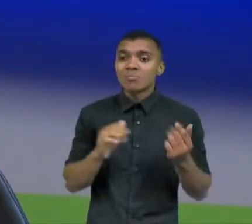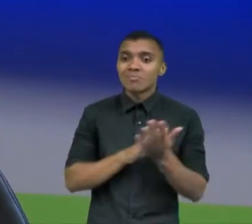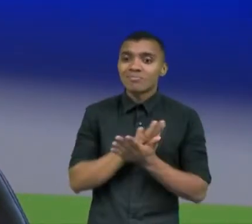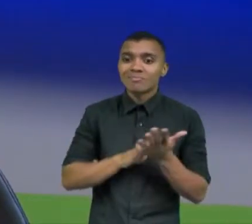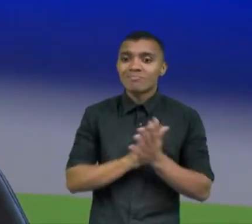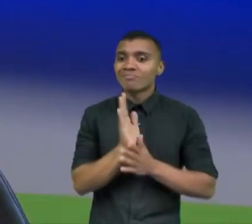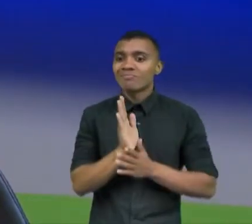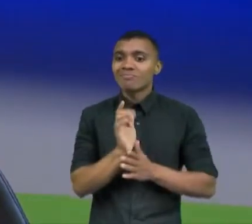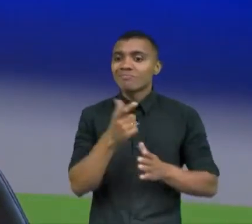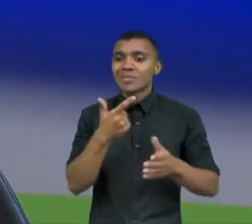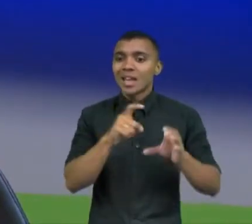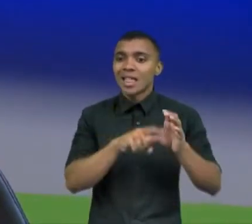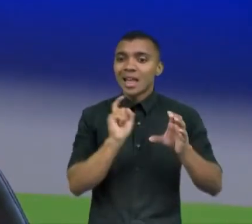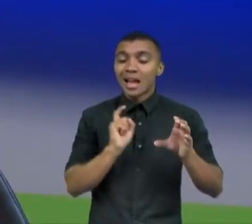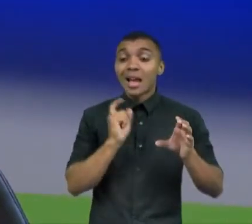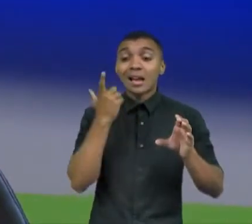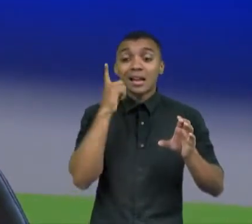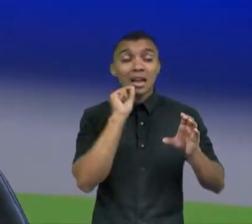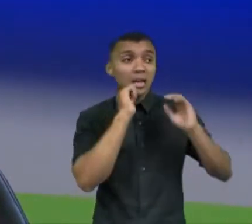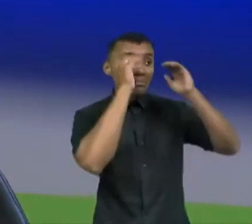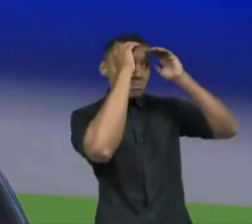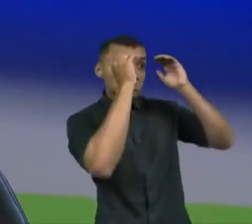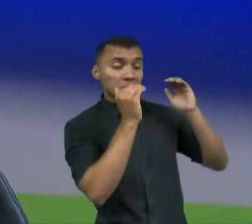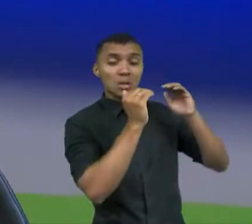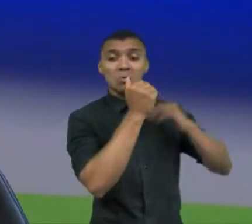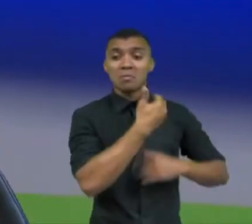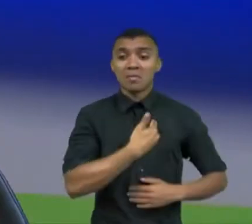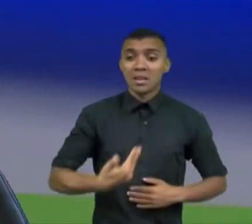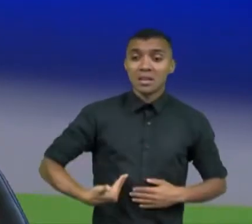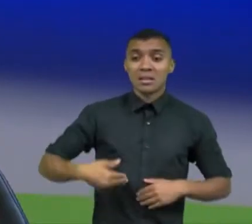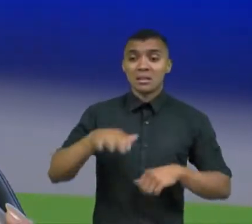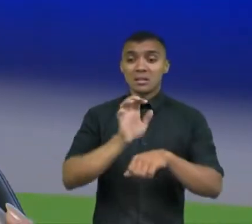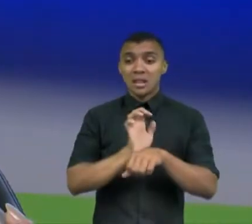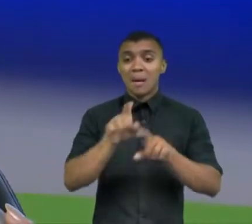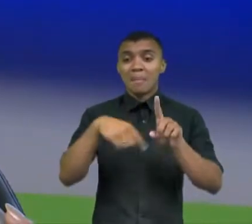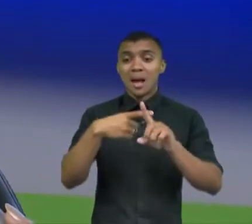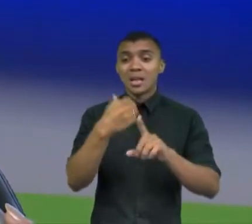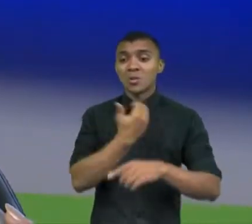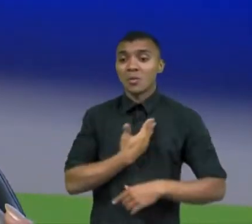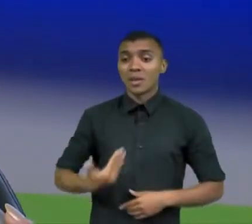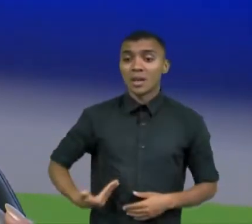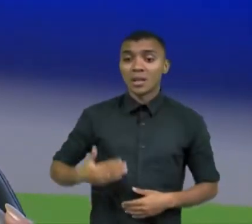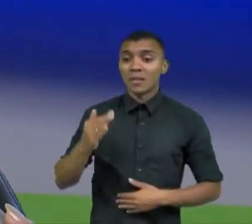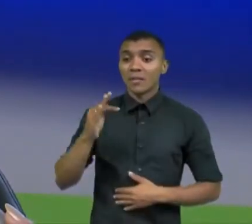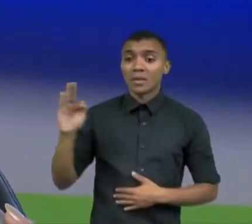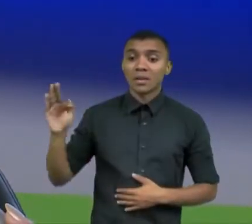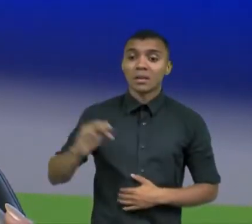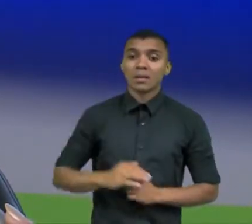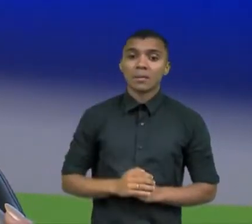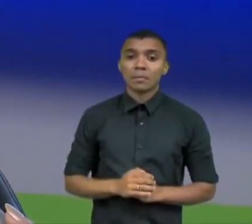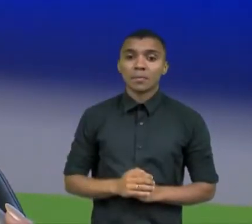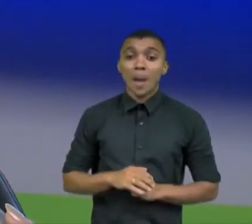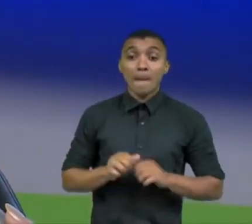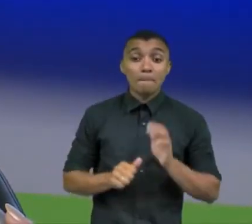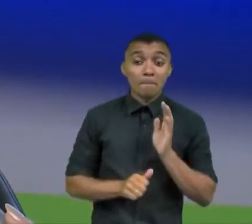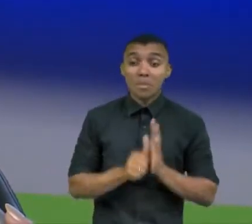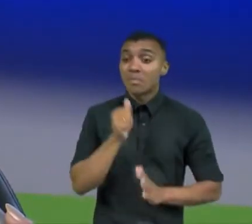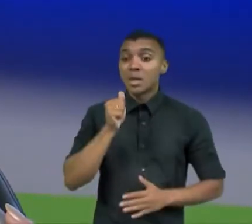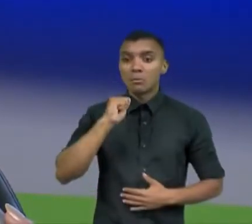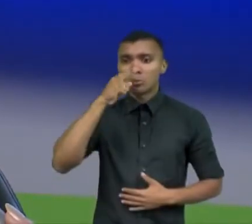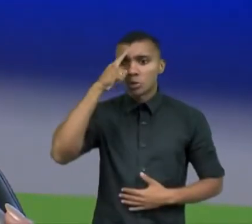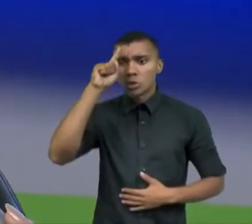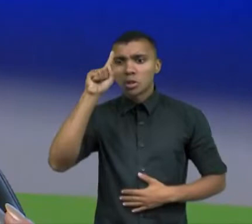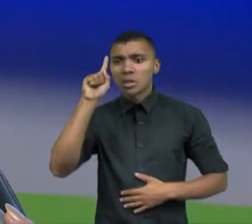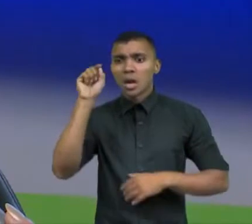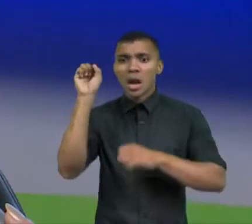Era submetida ao governo do estado e ao governo federal. No primeiro dia do ano, eu